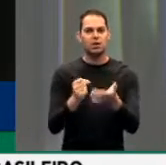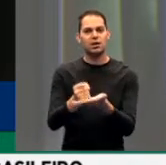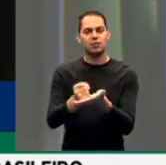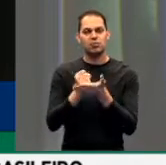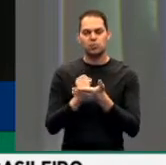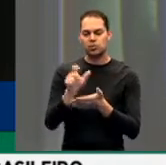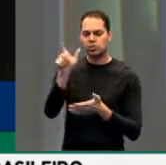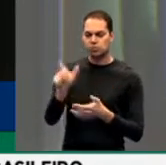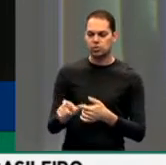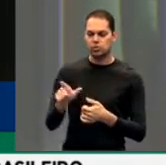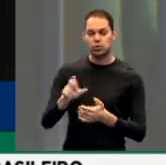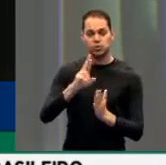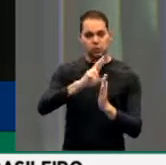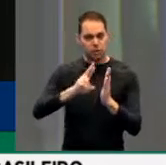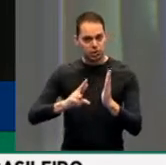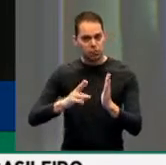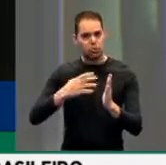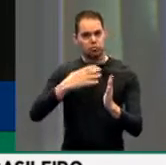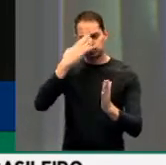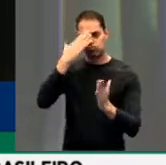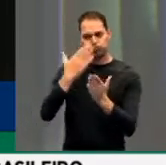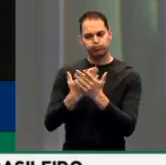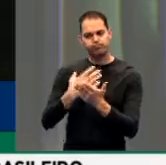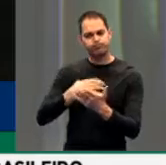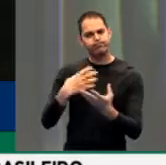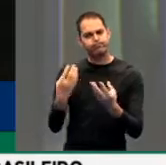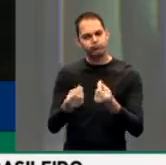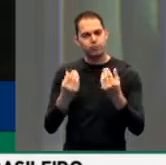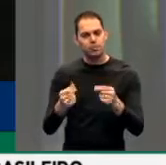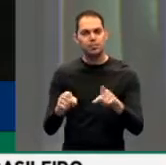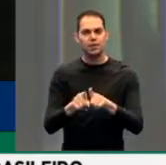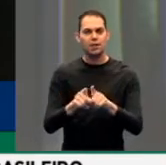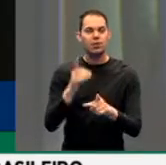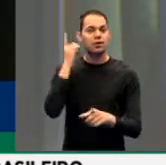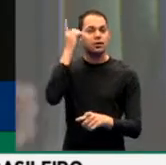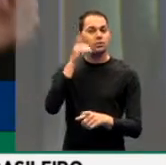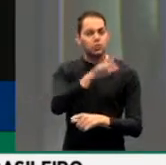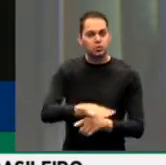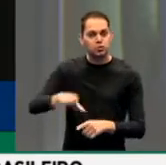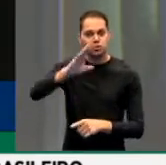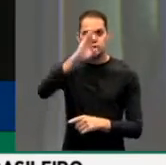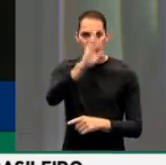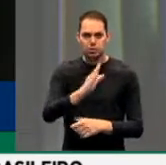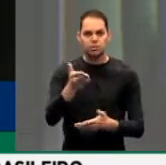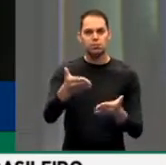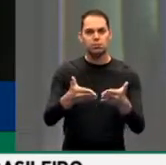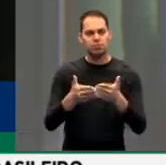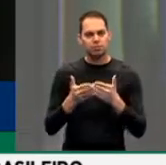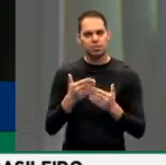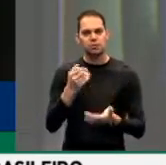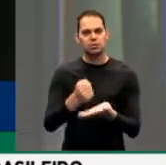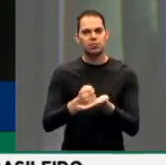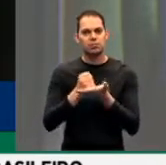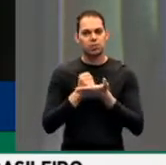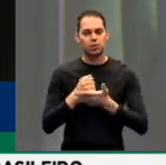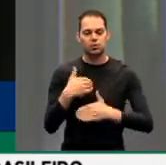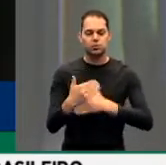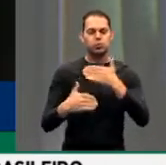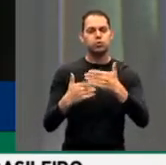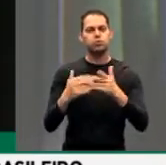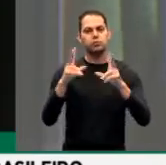confiando na sensibilidade, depois de todos os deputados federais desse Brasil, para avançar nesse tema, senhora presidente.